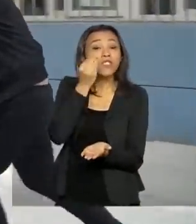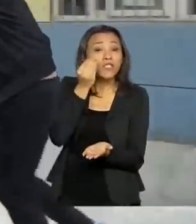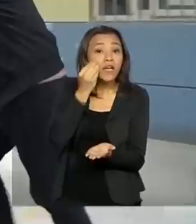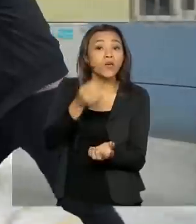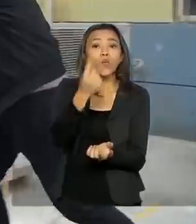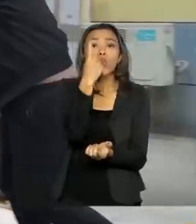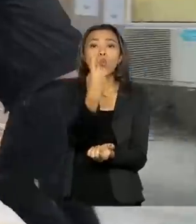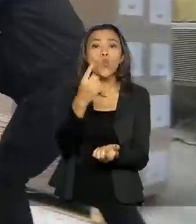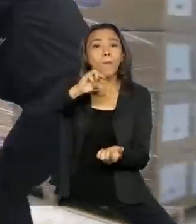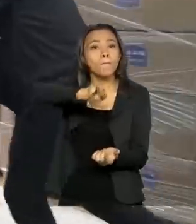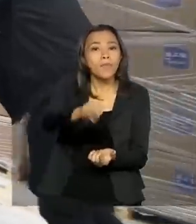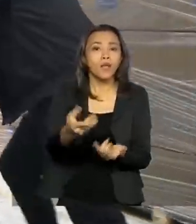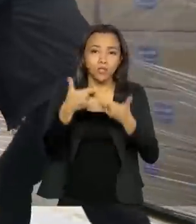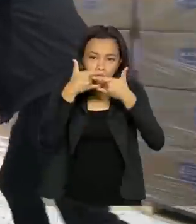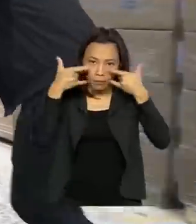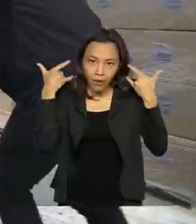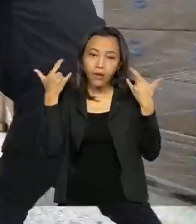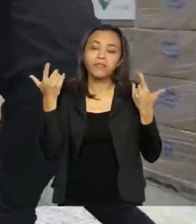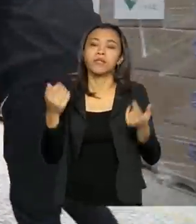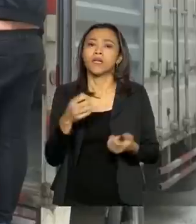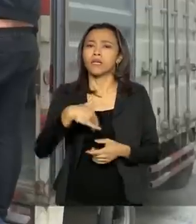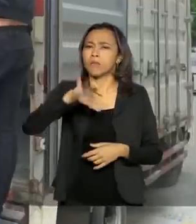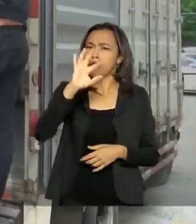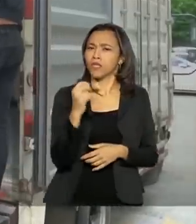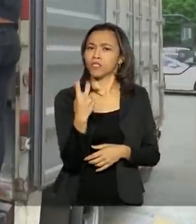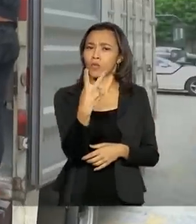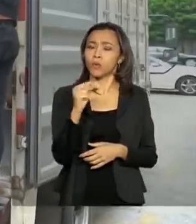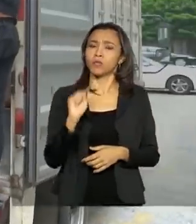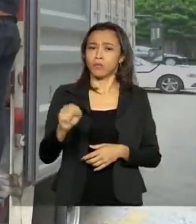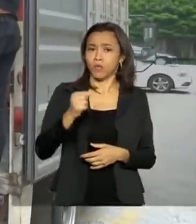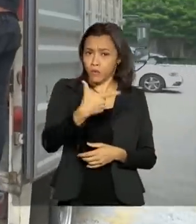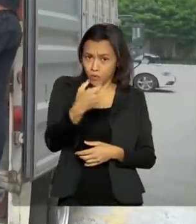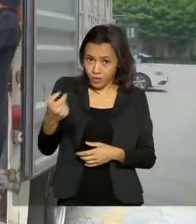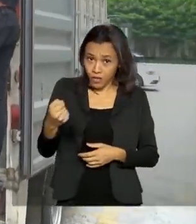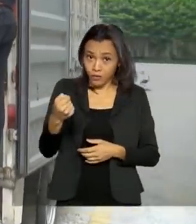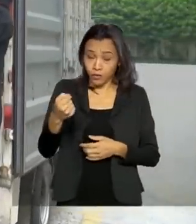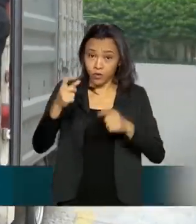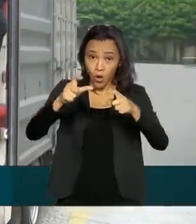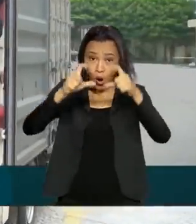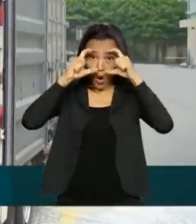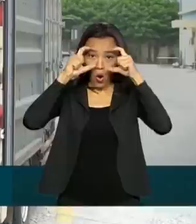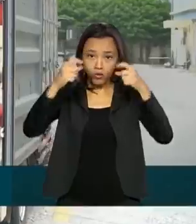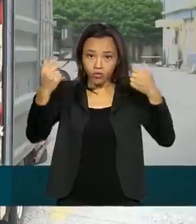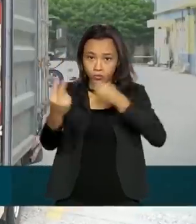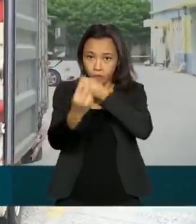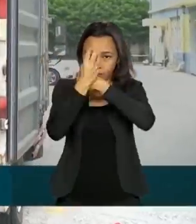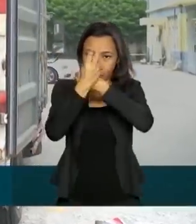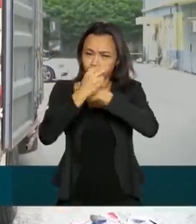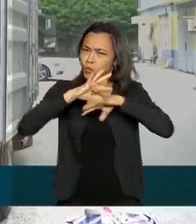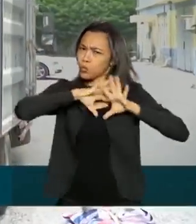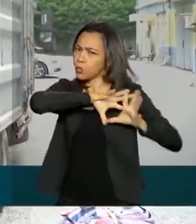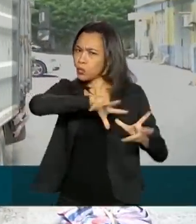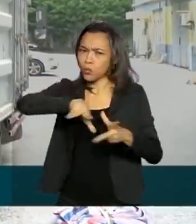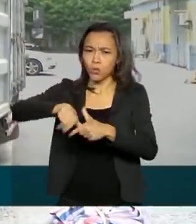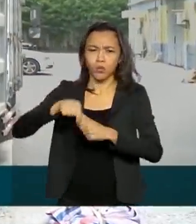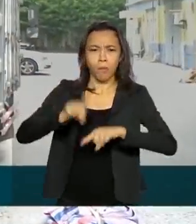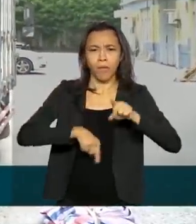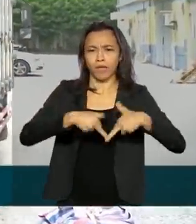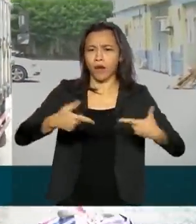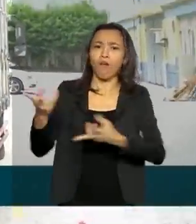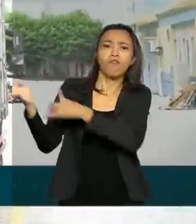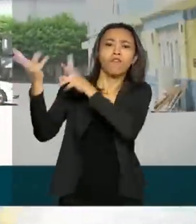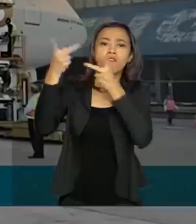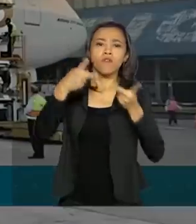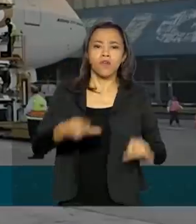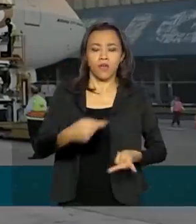de máscaras cirúrgicas e mais de 2.200 óculos de proteção. Todo o material veio da China a bordo de um